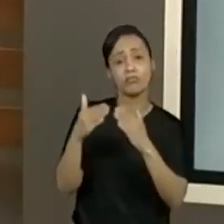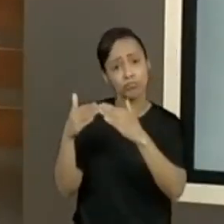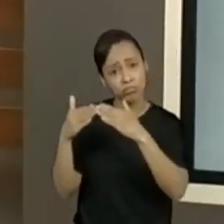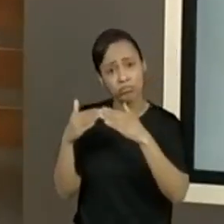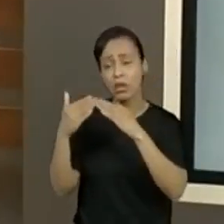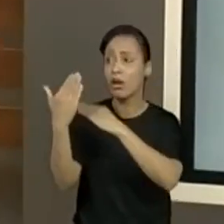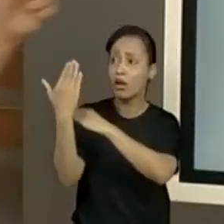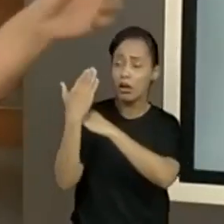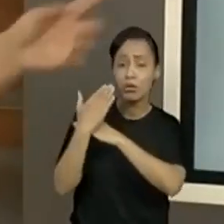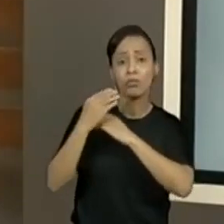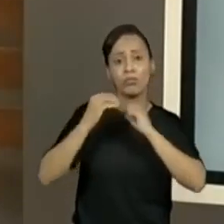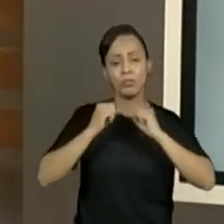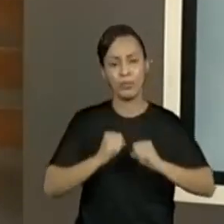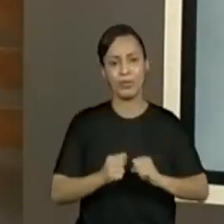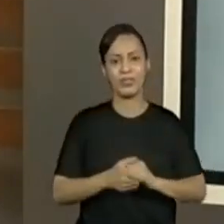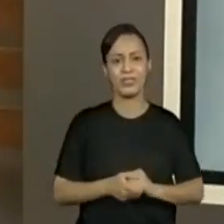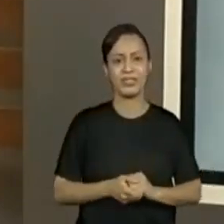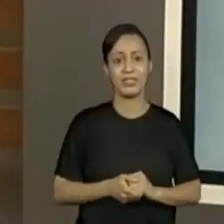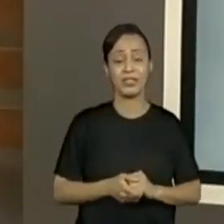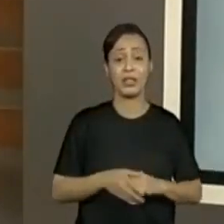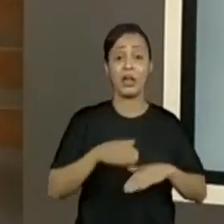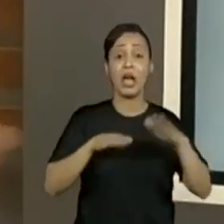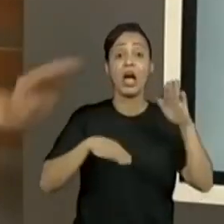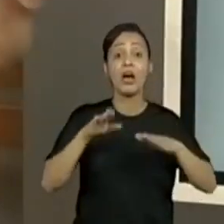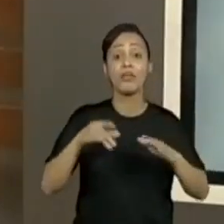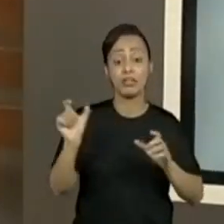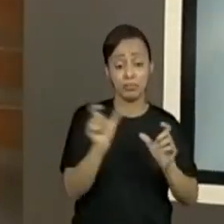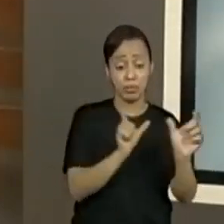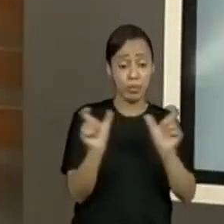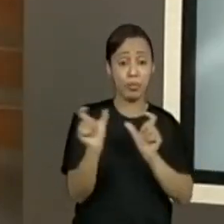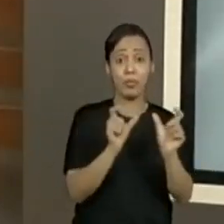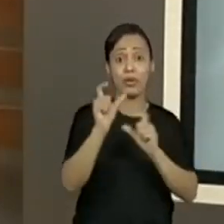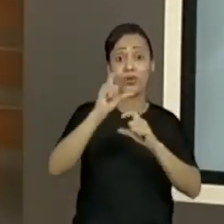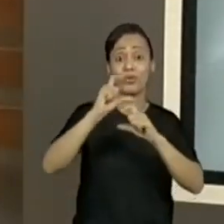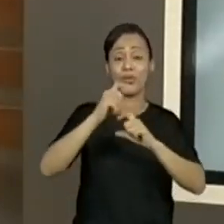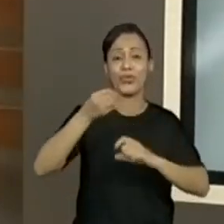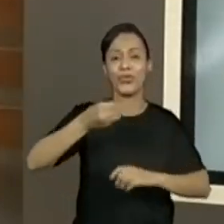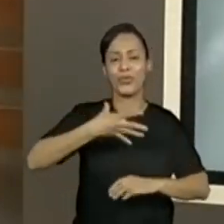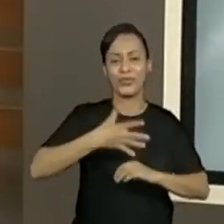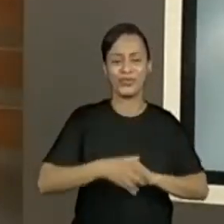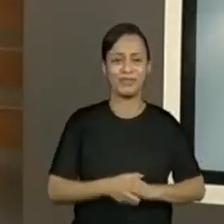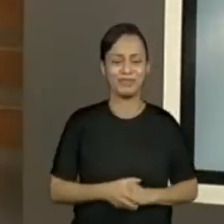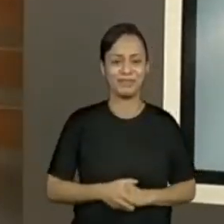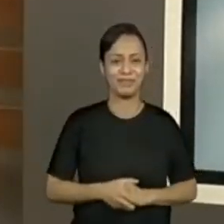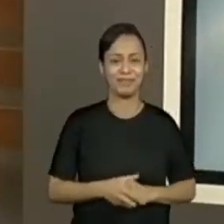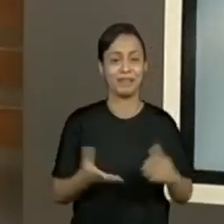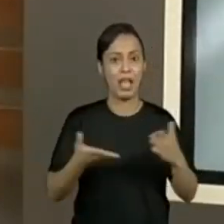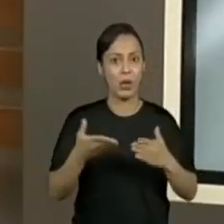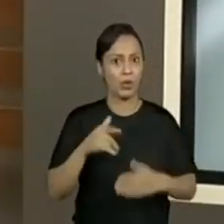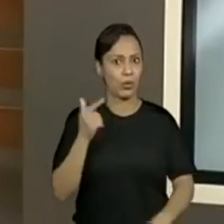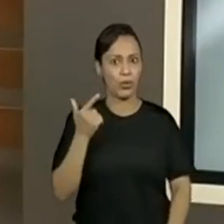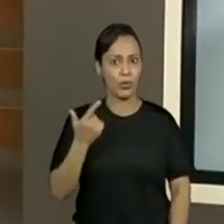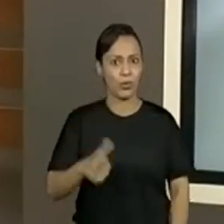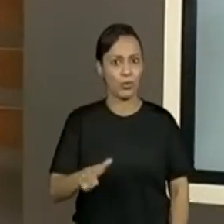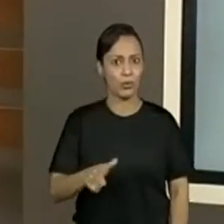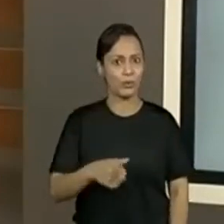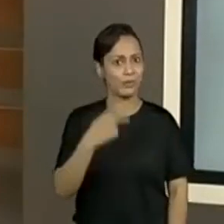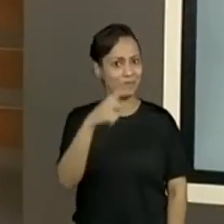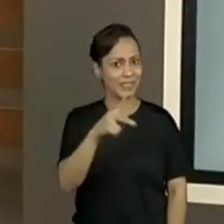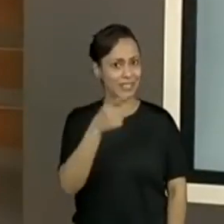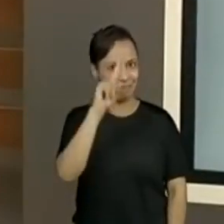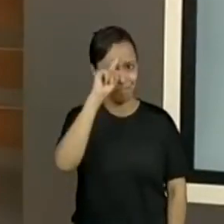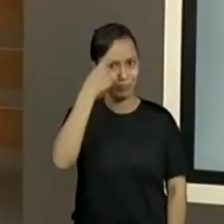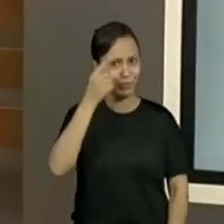alguém? Chama. Porque às vezes você pode até descobrir uma quadrinha. E agora eu vou falar uma para vocês. Para vocês adivinharem.